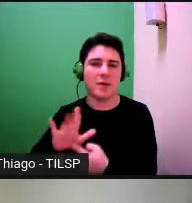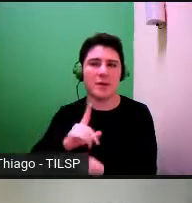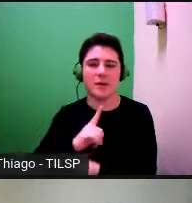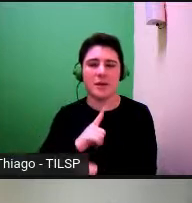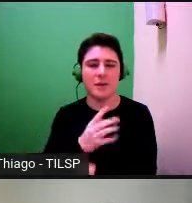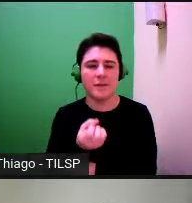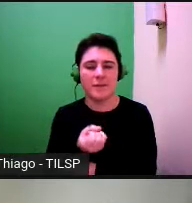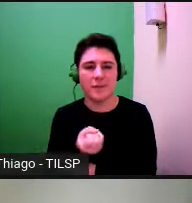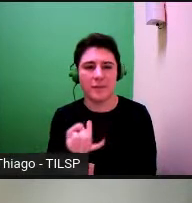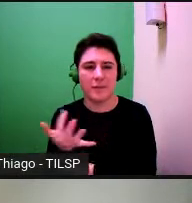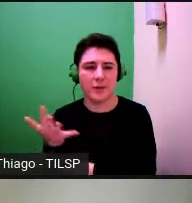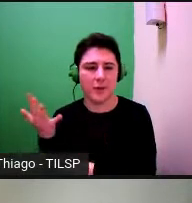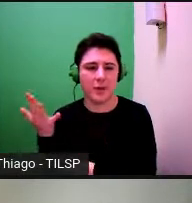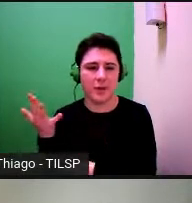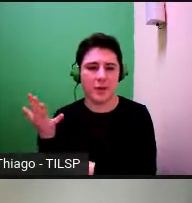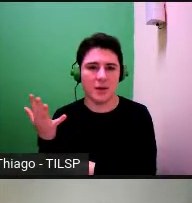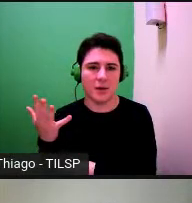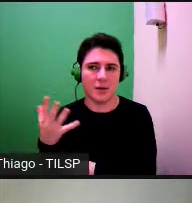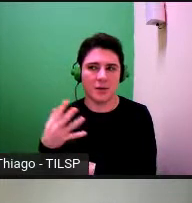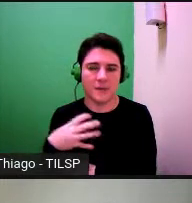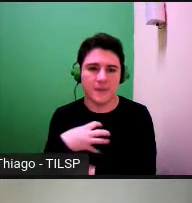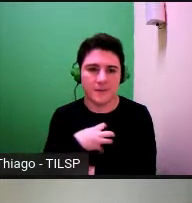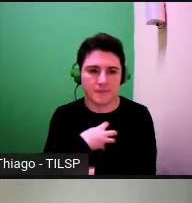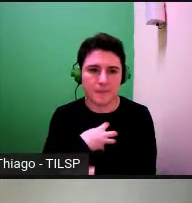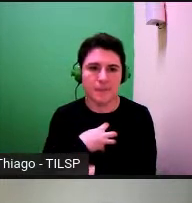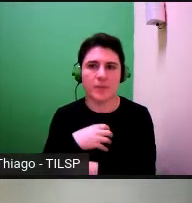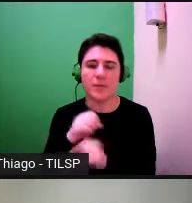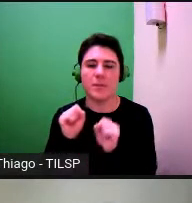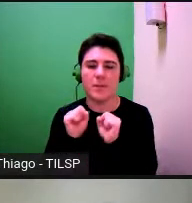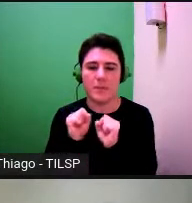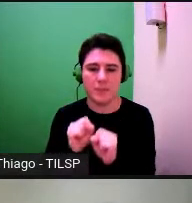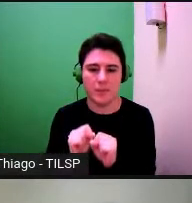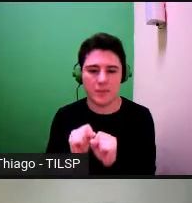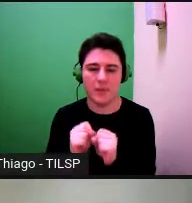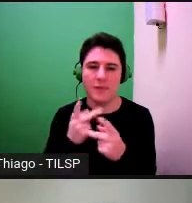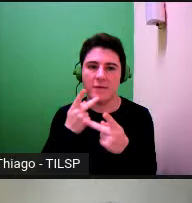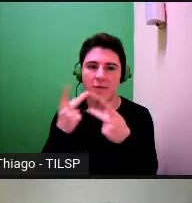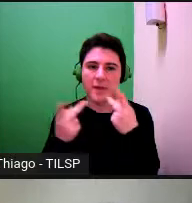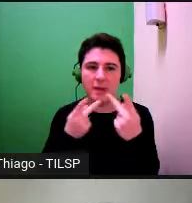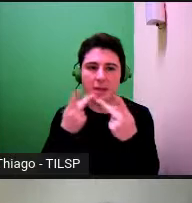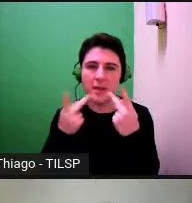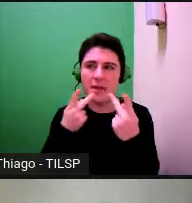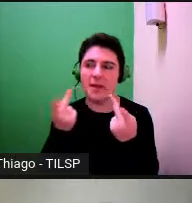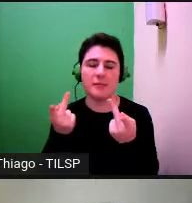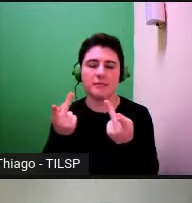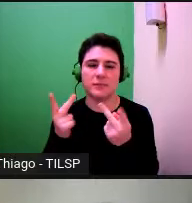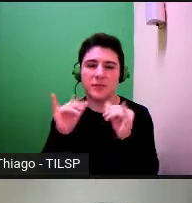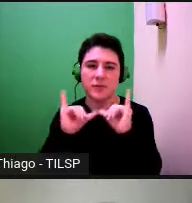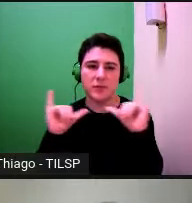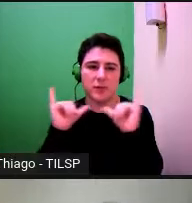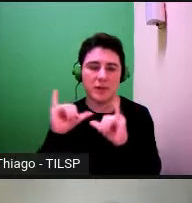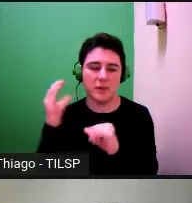as várias zonas em que se pode desdebrar a finalidade da divulgação científica